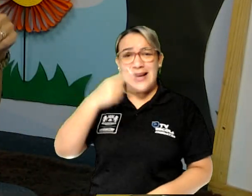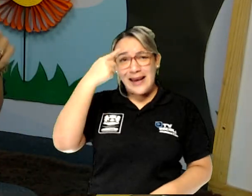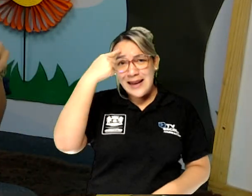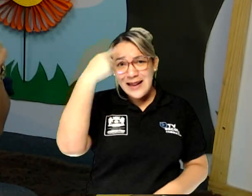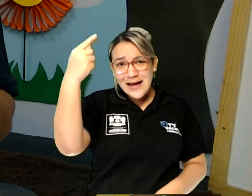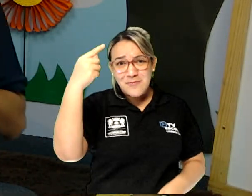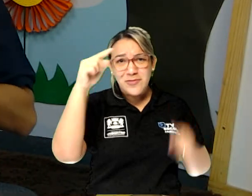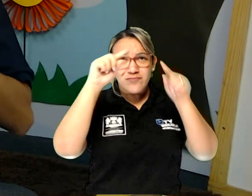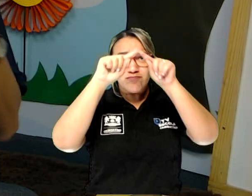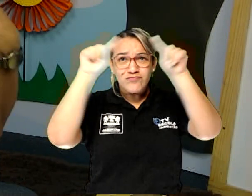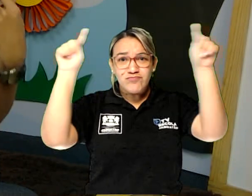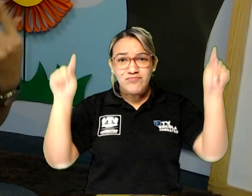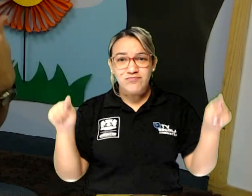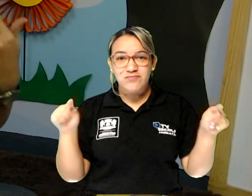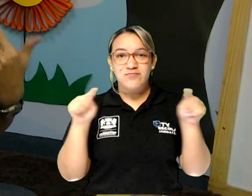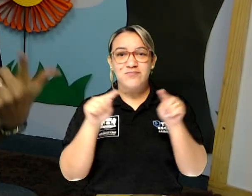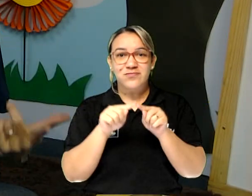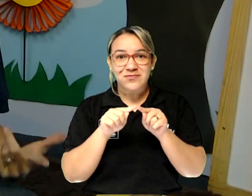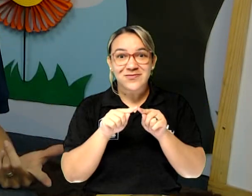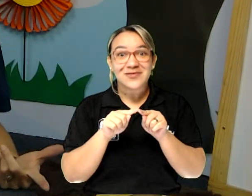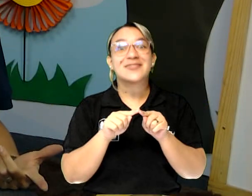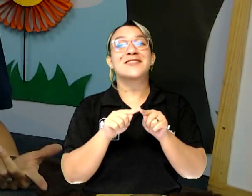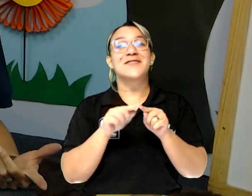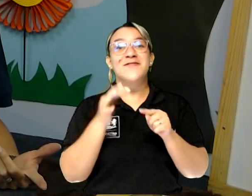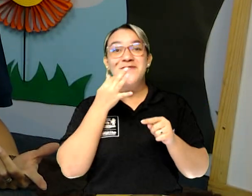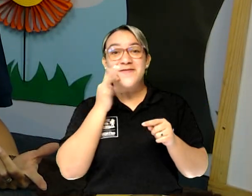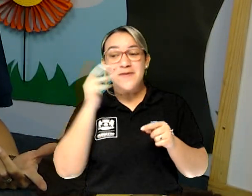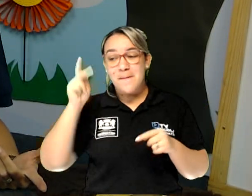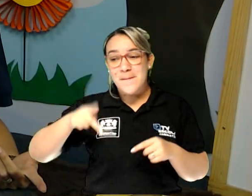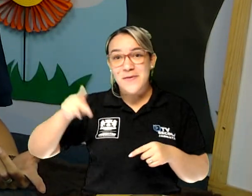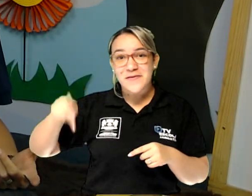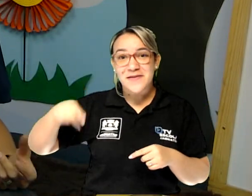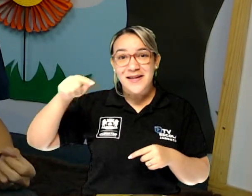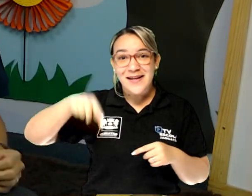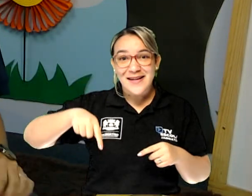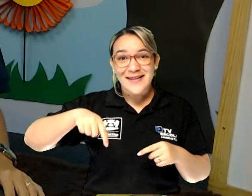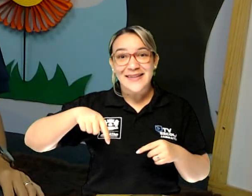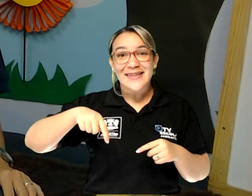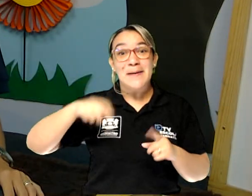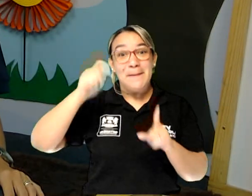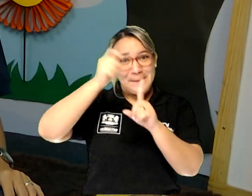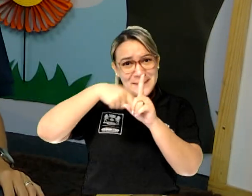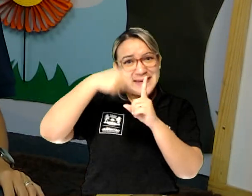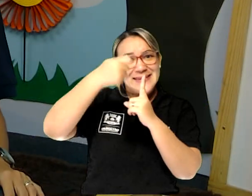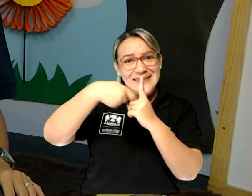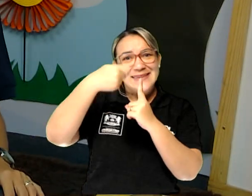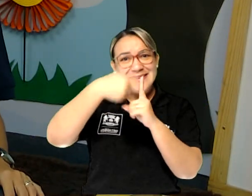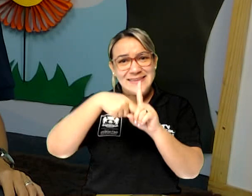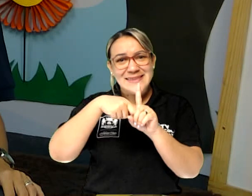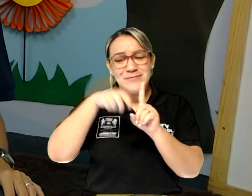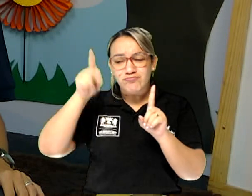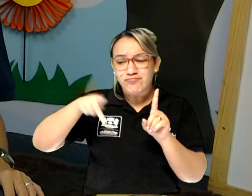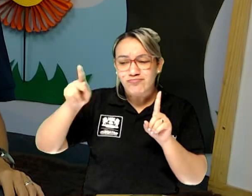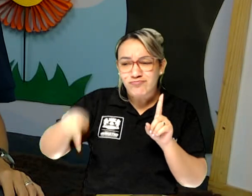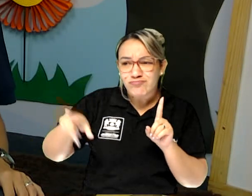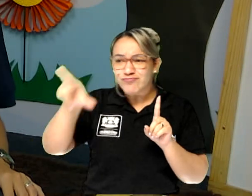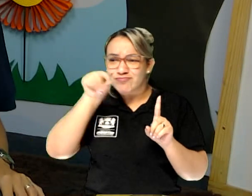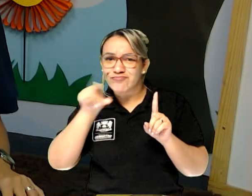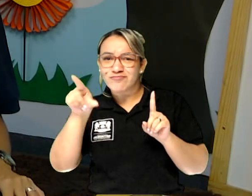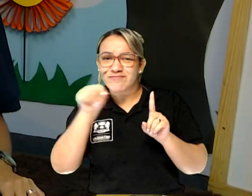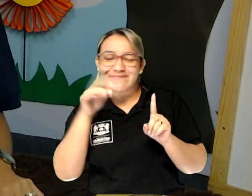ontem a fruta mais votada pelas professoras aqui da TV Escola foi banana? Hum, é também